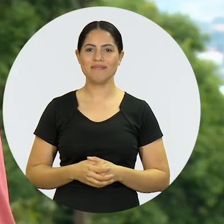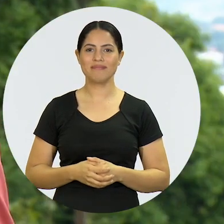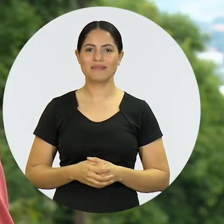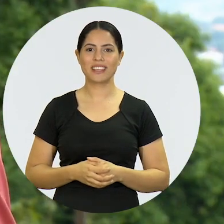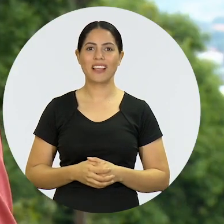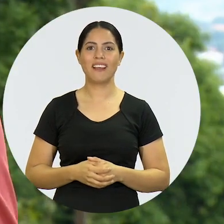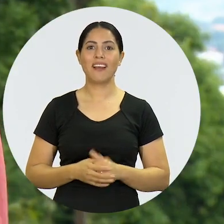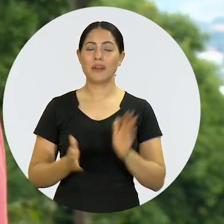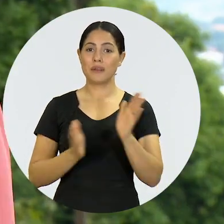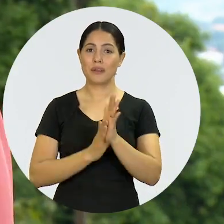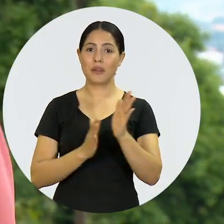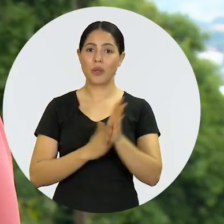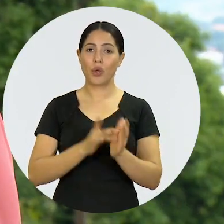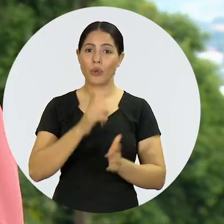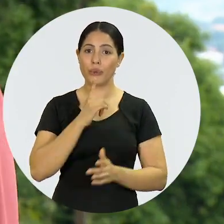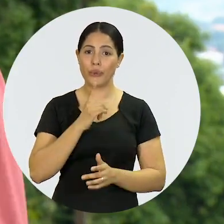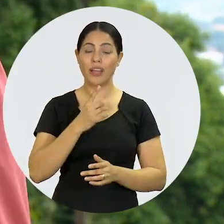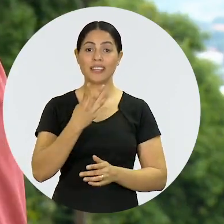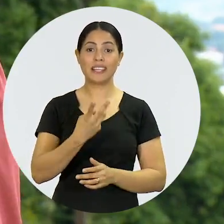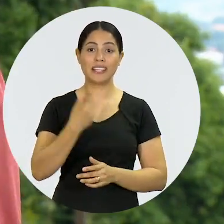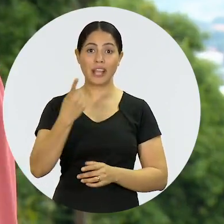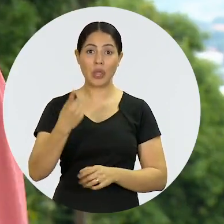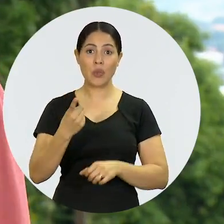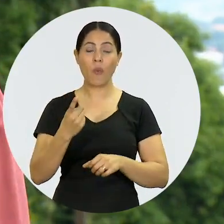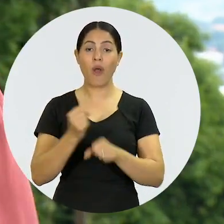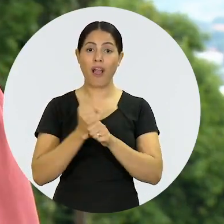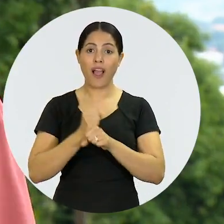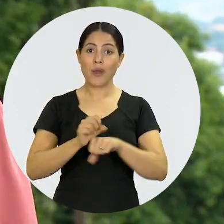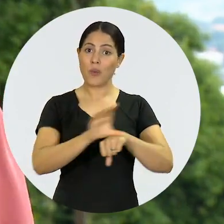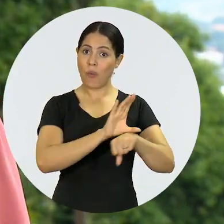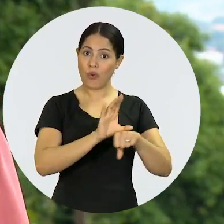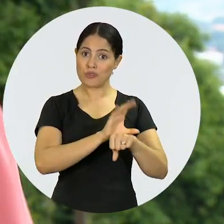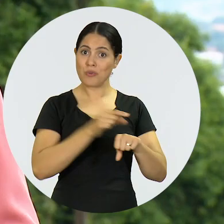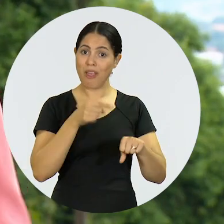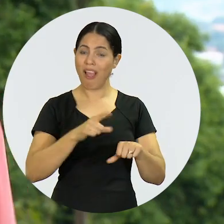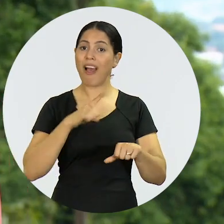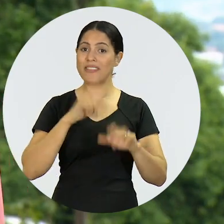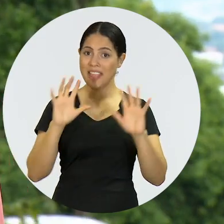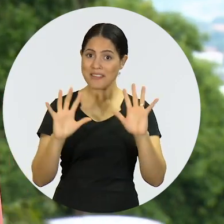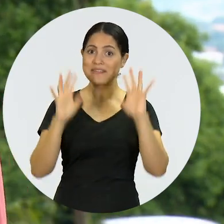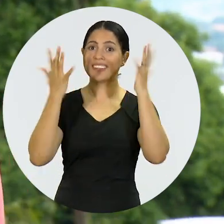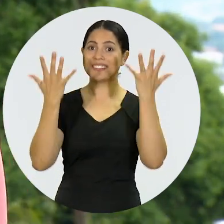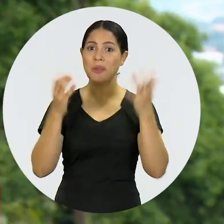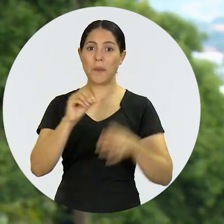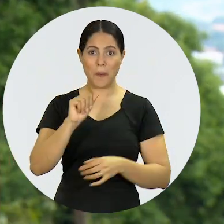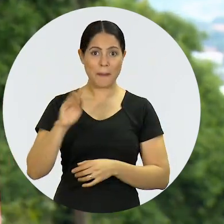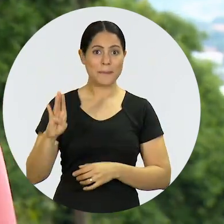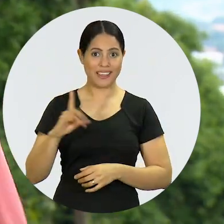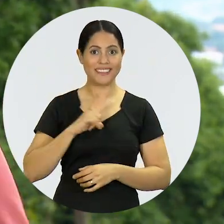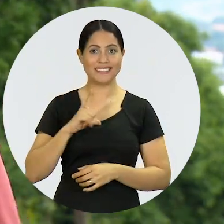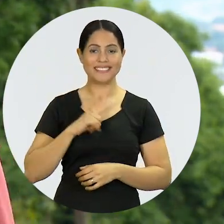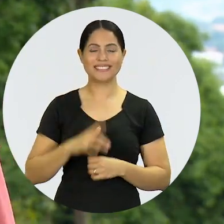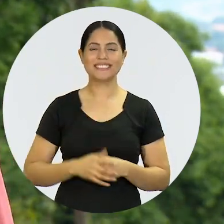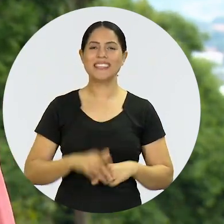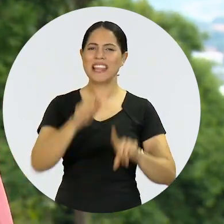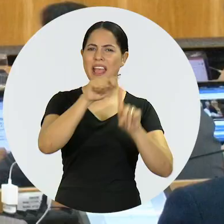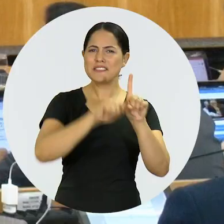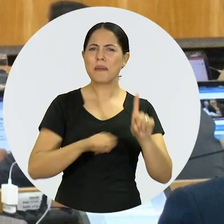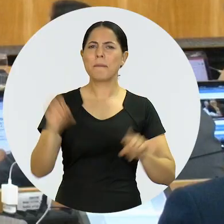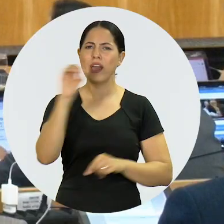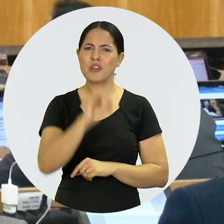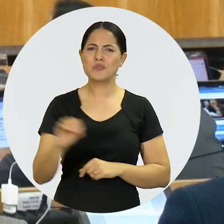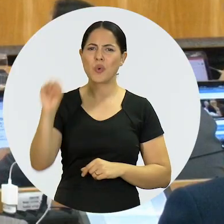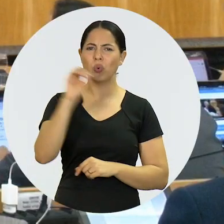O aniversário de 31 anos da promulgação da Constituição Federal também foi celebrado pelo Conselho Pleno da OAB.